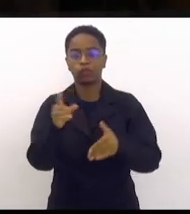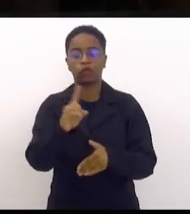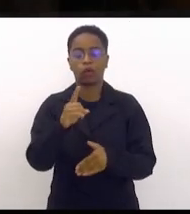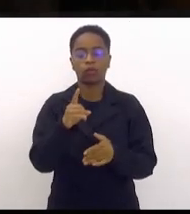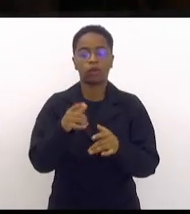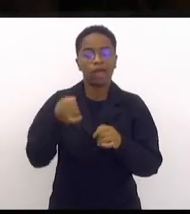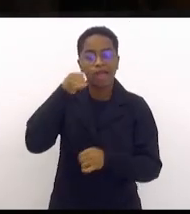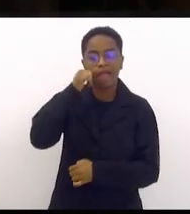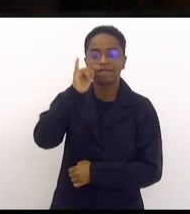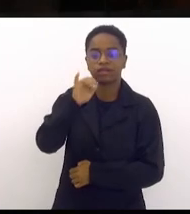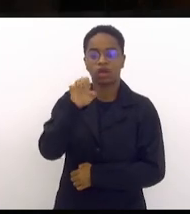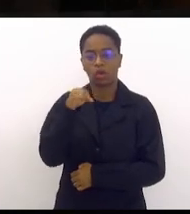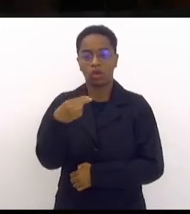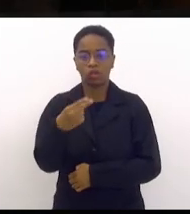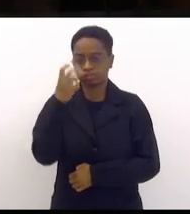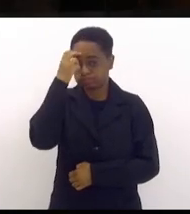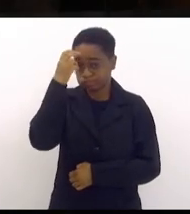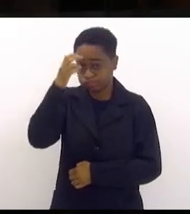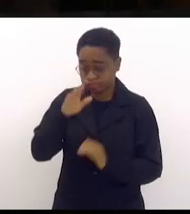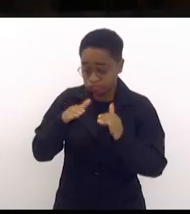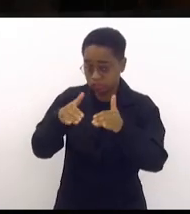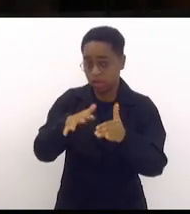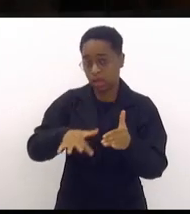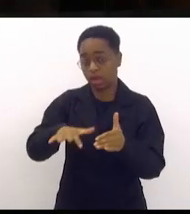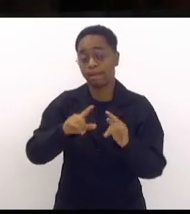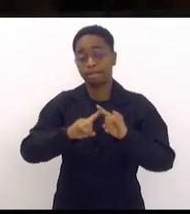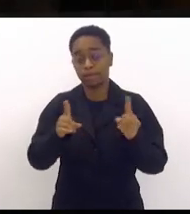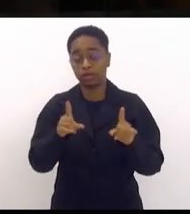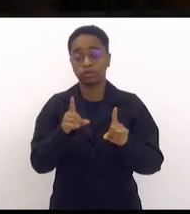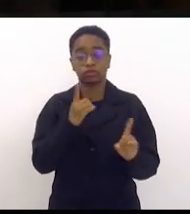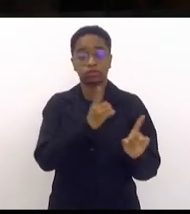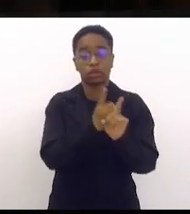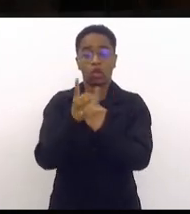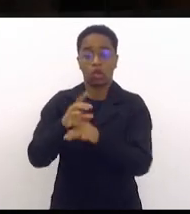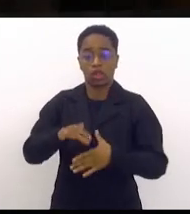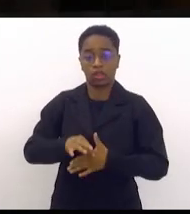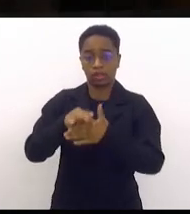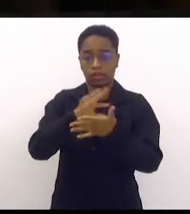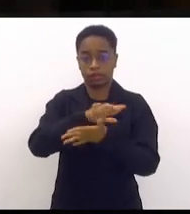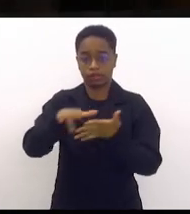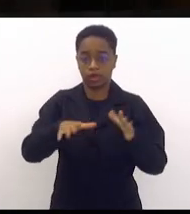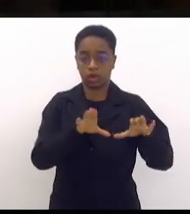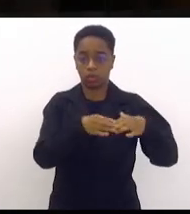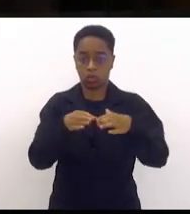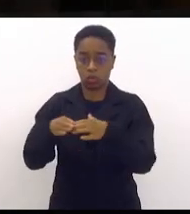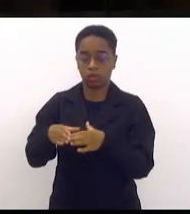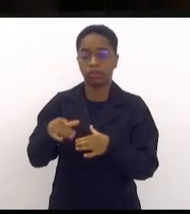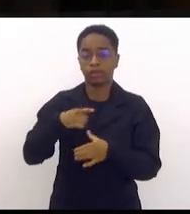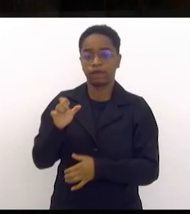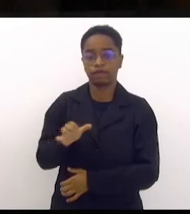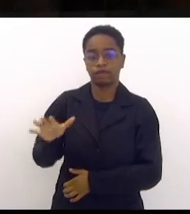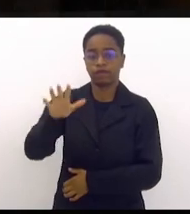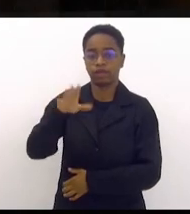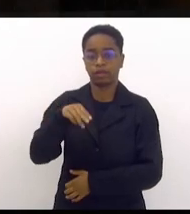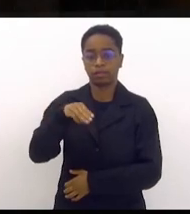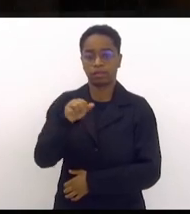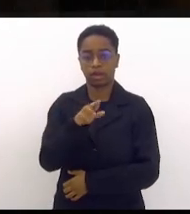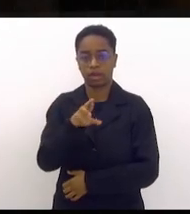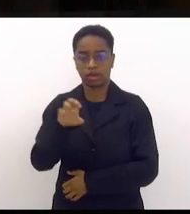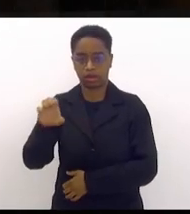inteligência. lá nesse encontro entre lideranças comunitárias das favelas da Maré,